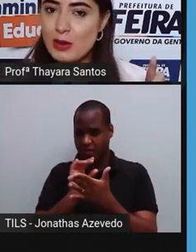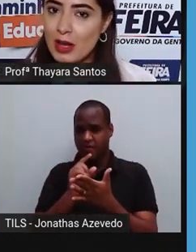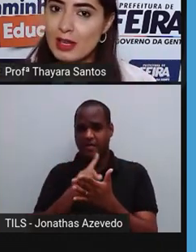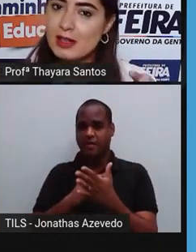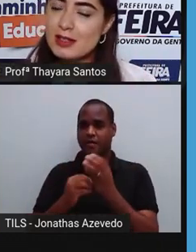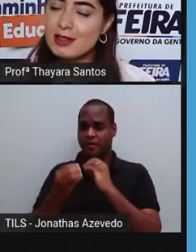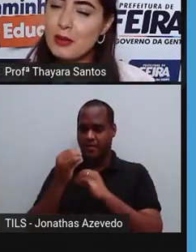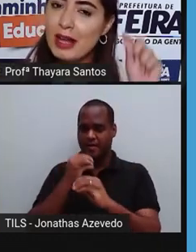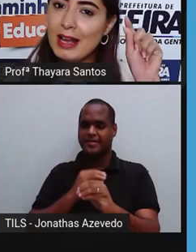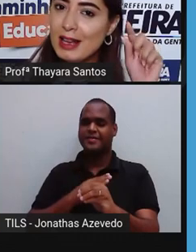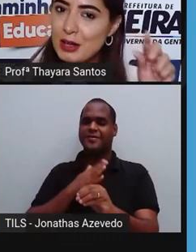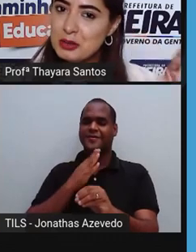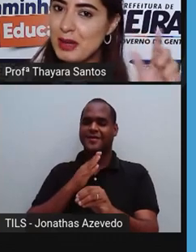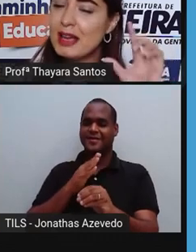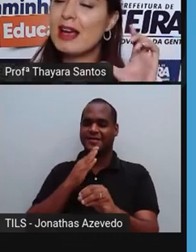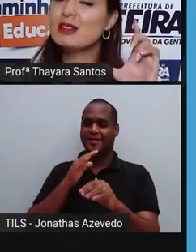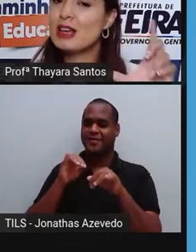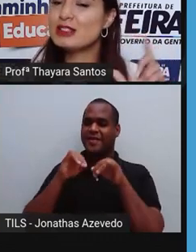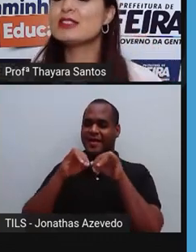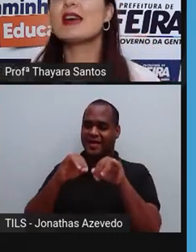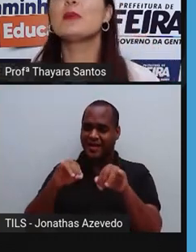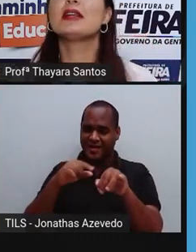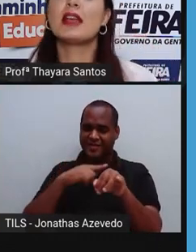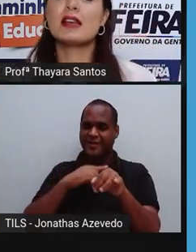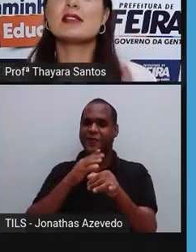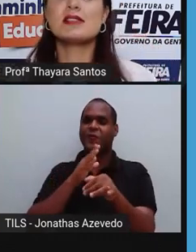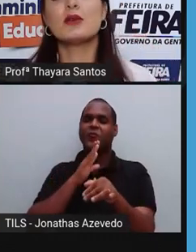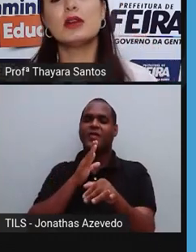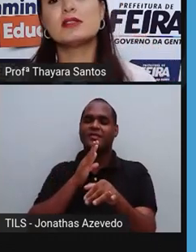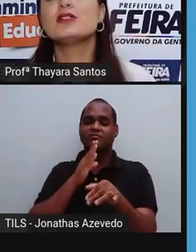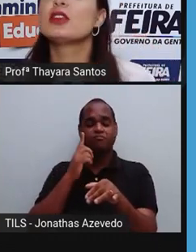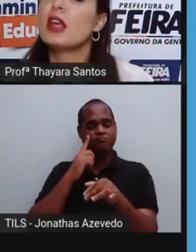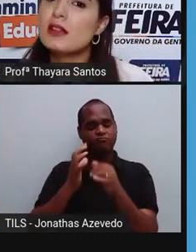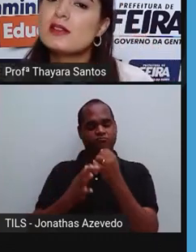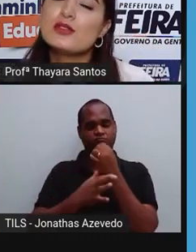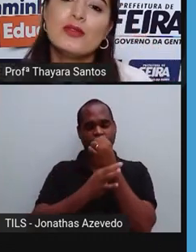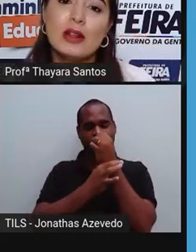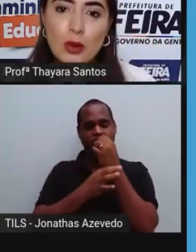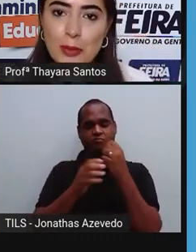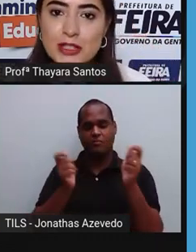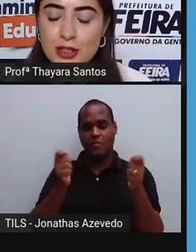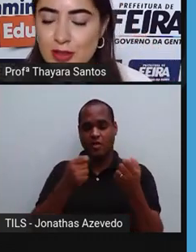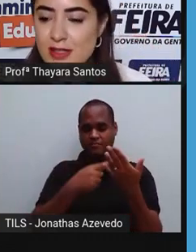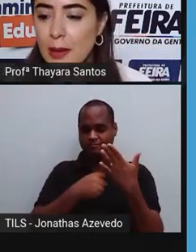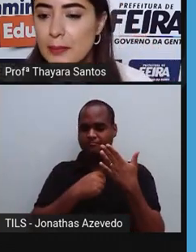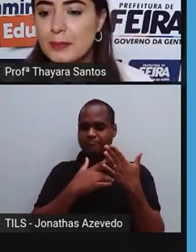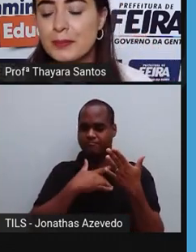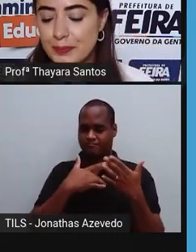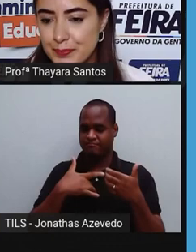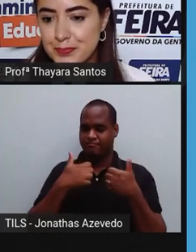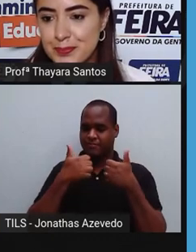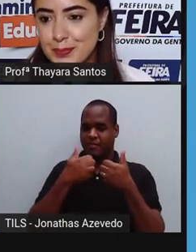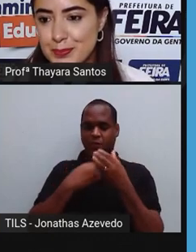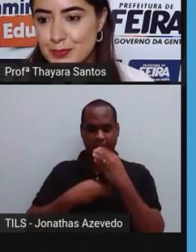consumir só aqueles que estão lá no mercado, que a gente sabe que tem essa segurança de que eles são de fato comestíveis, né?